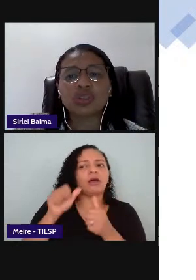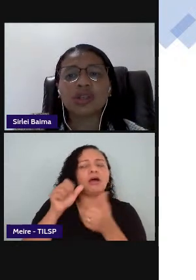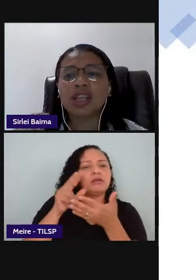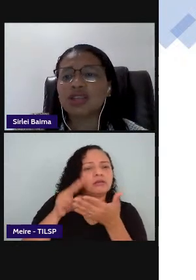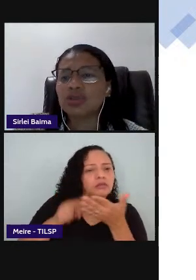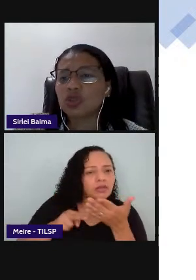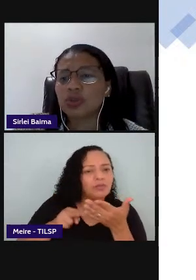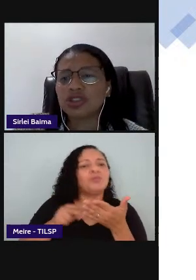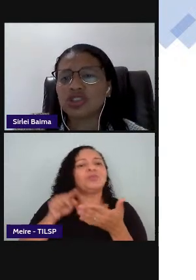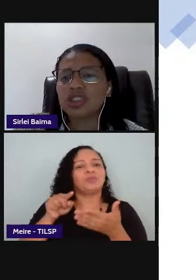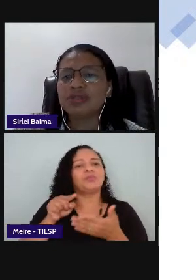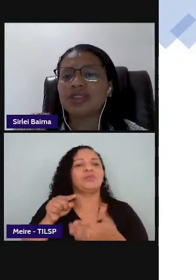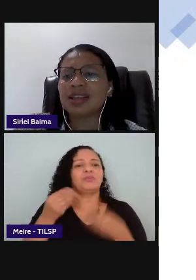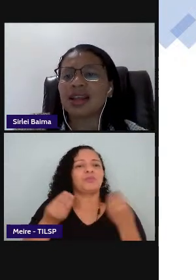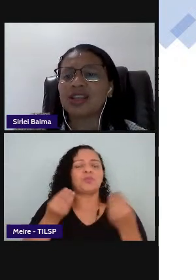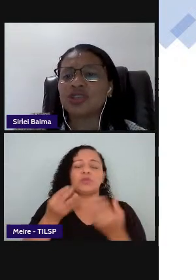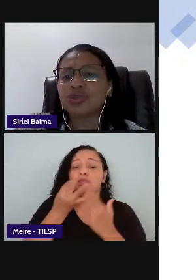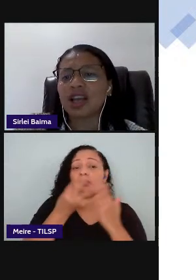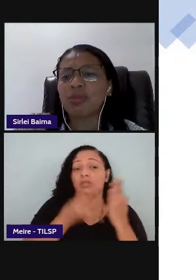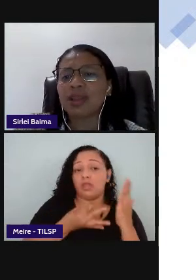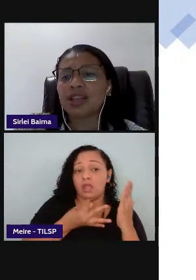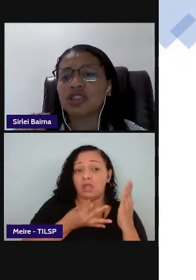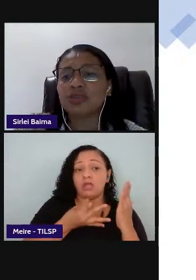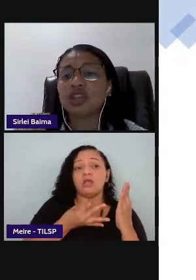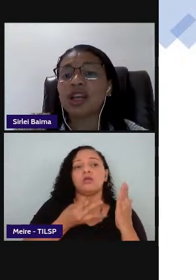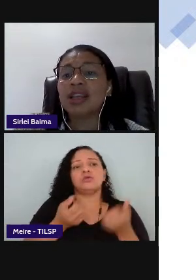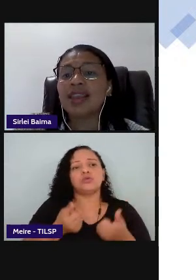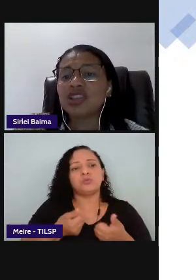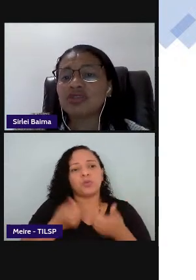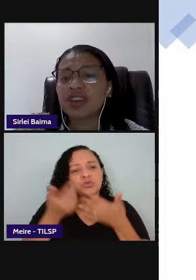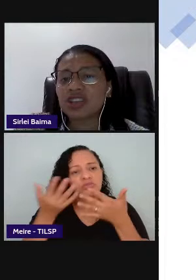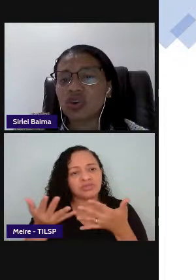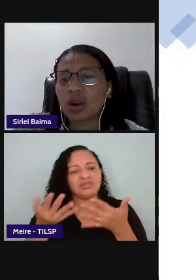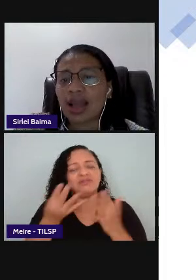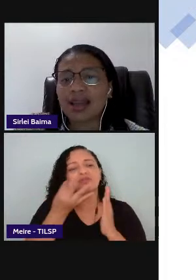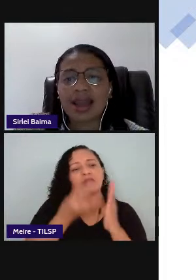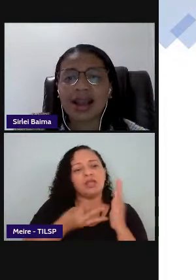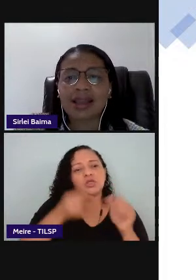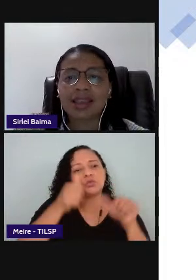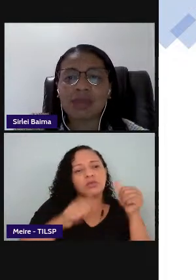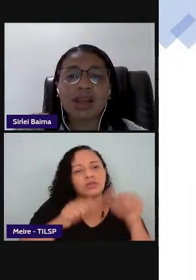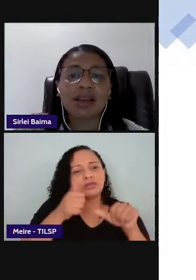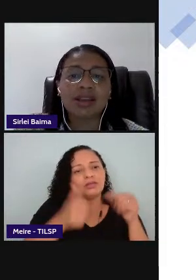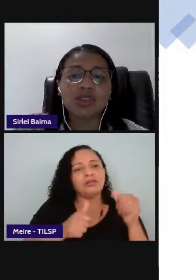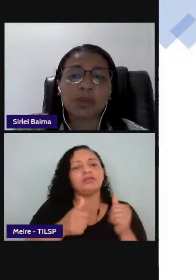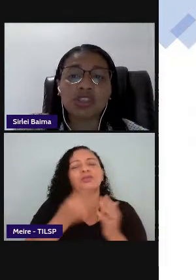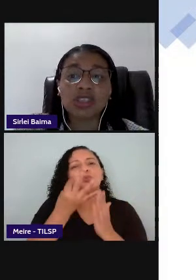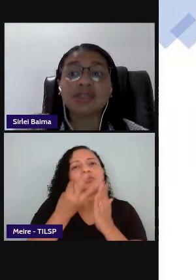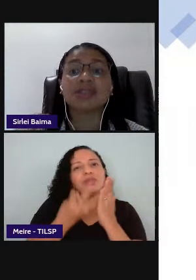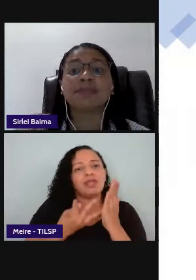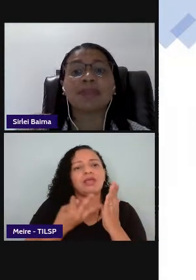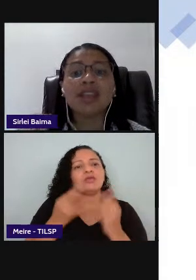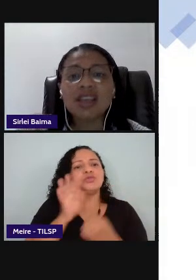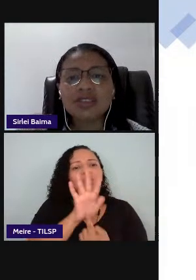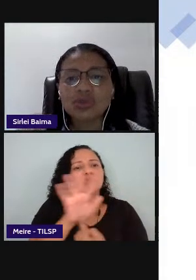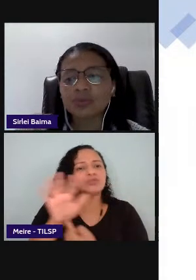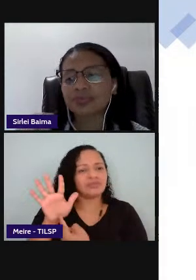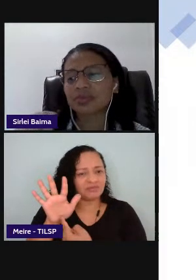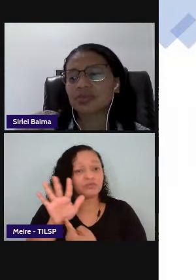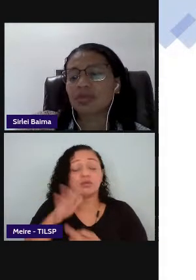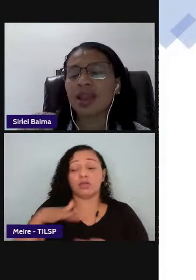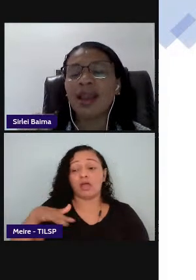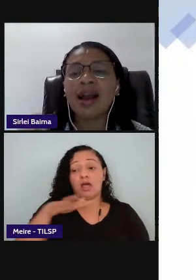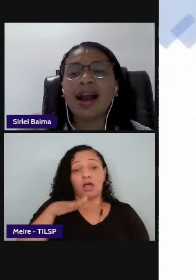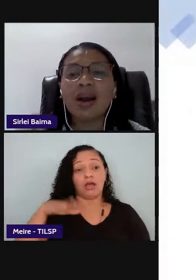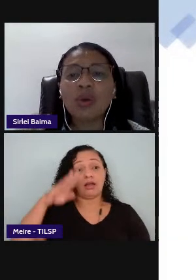discursos textos expositivos analíticos argumentativos na esfera escolar na acadêmica e na de pesquisa isso